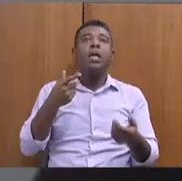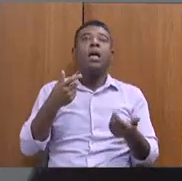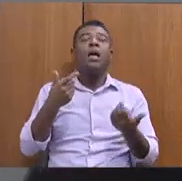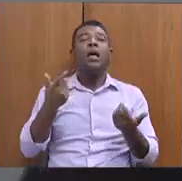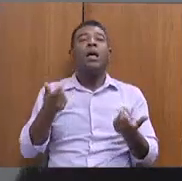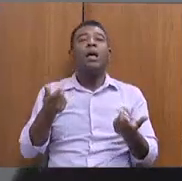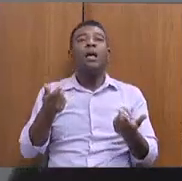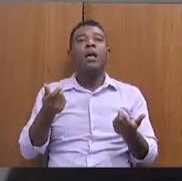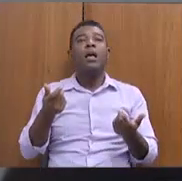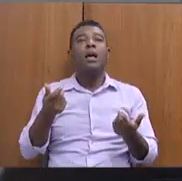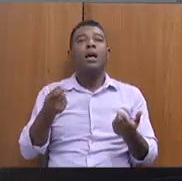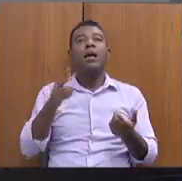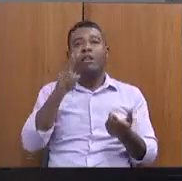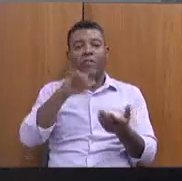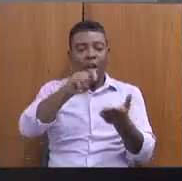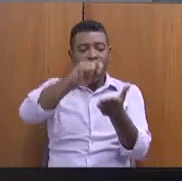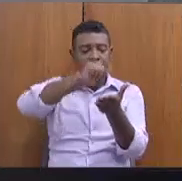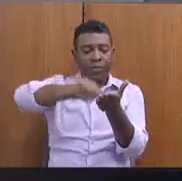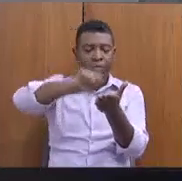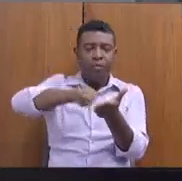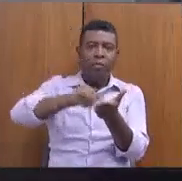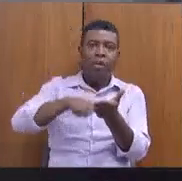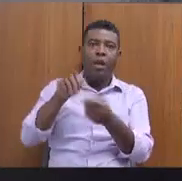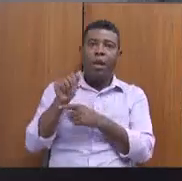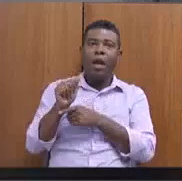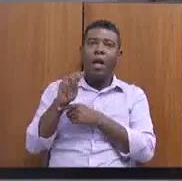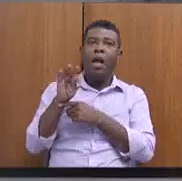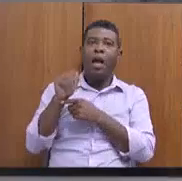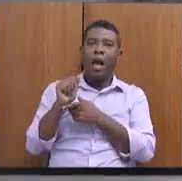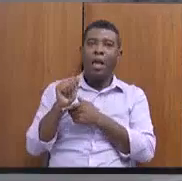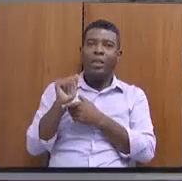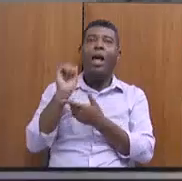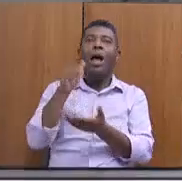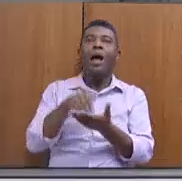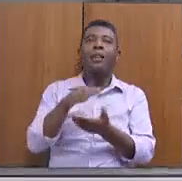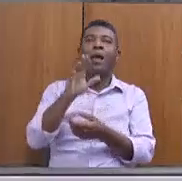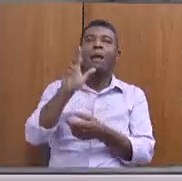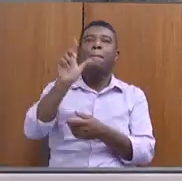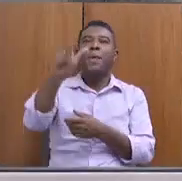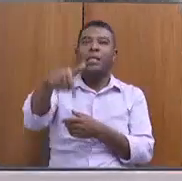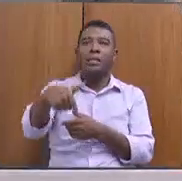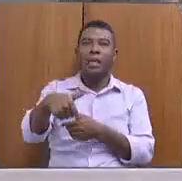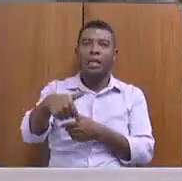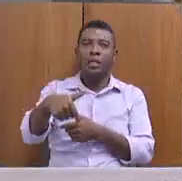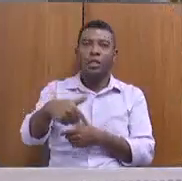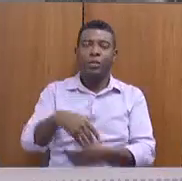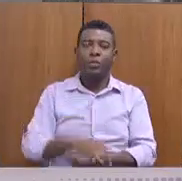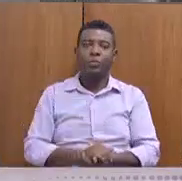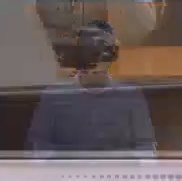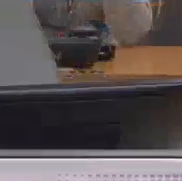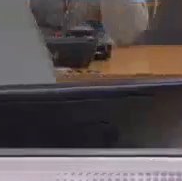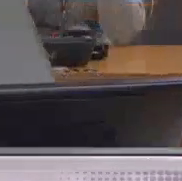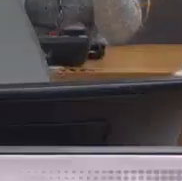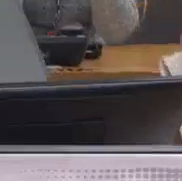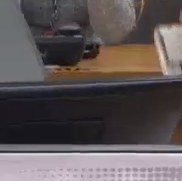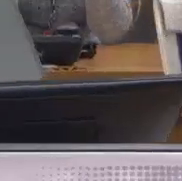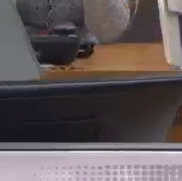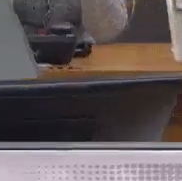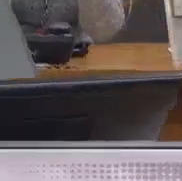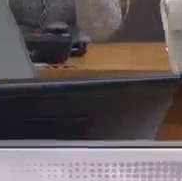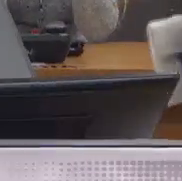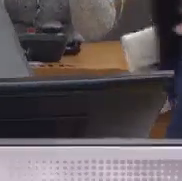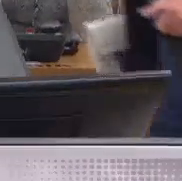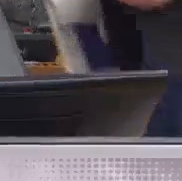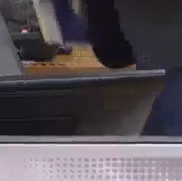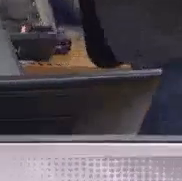determina a laboratura da ata e encerra os trabalhos. Até mais tarde. Até mais tarde. Nós estamos preparados. Tchau.